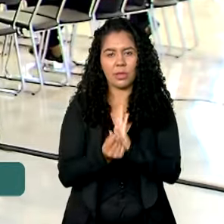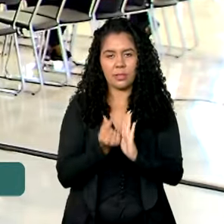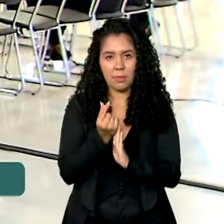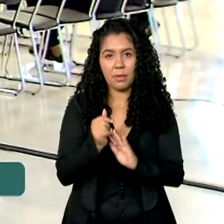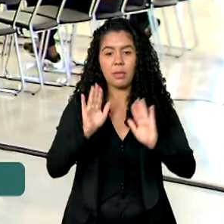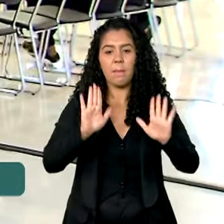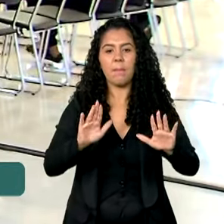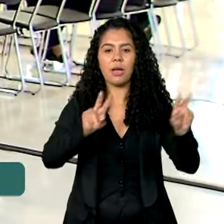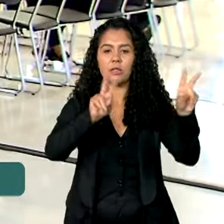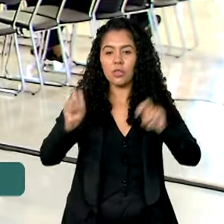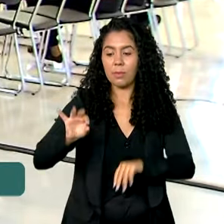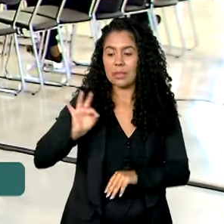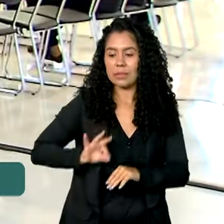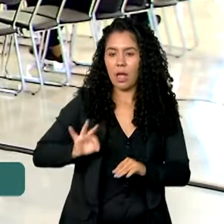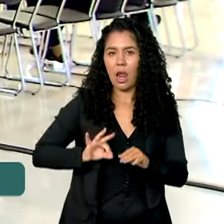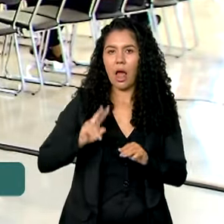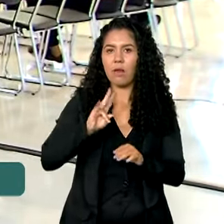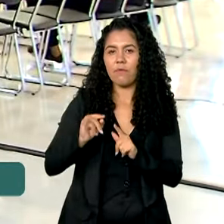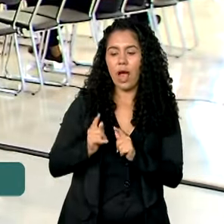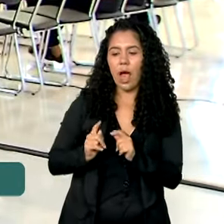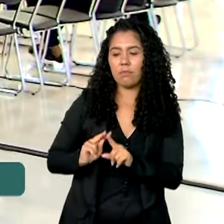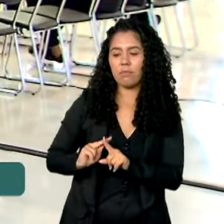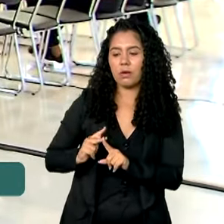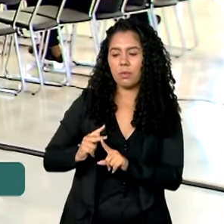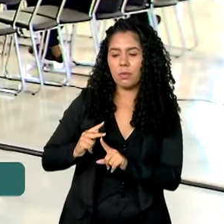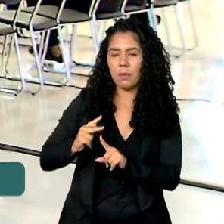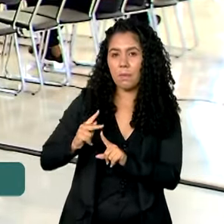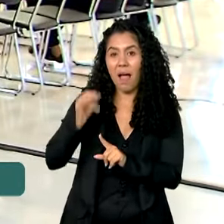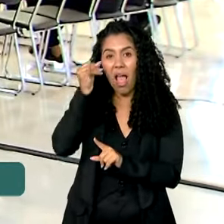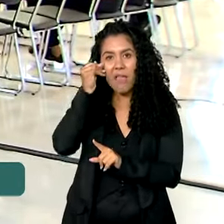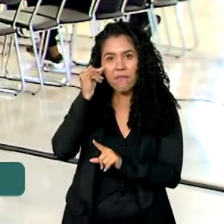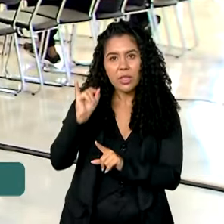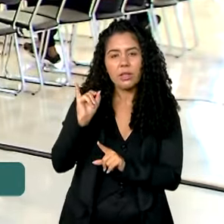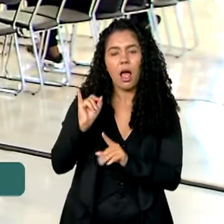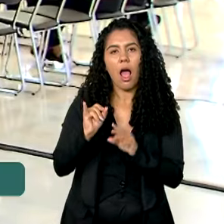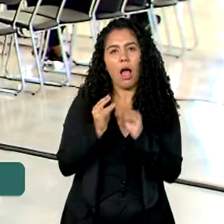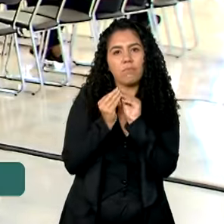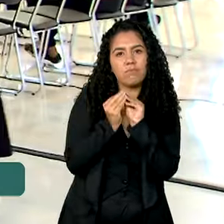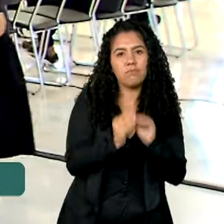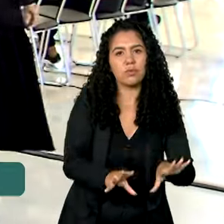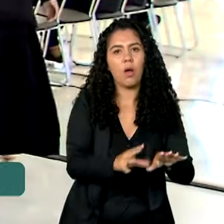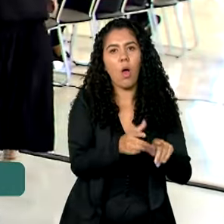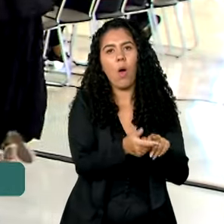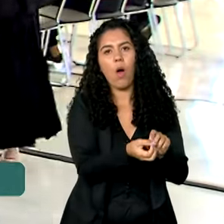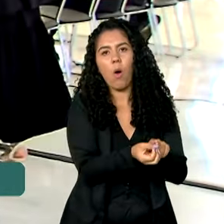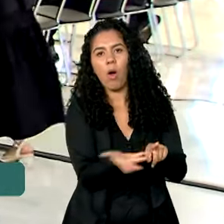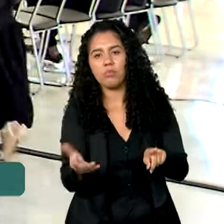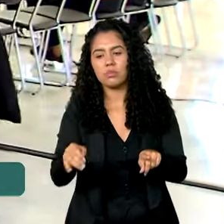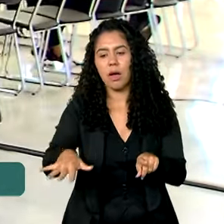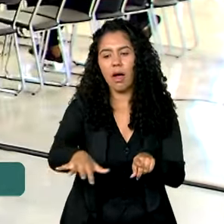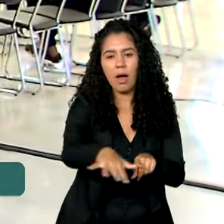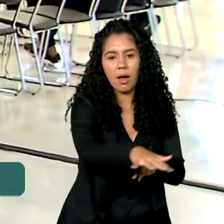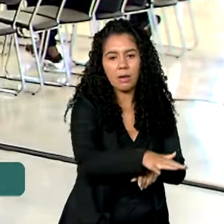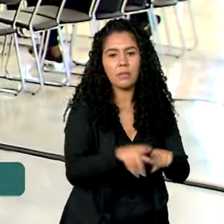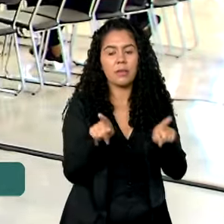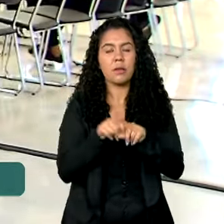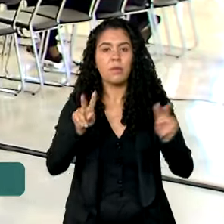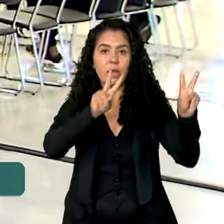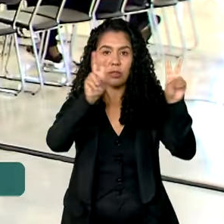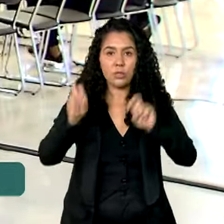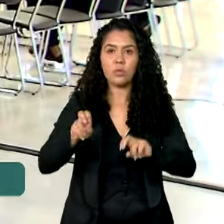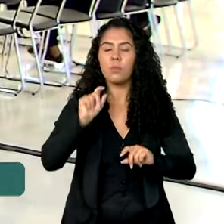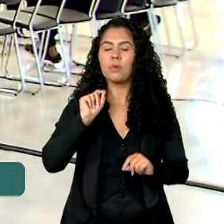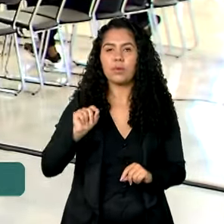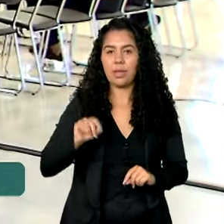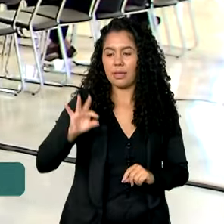crescimento do salário será controlado para não comprometer aí outras áreas importantes. O abono salarial, benefício